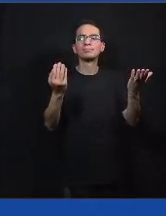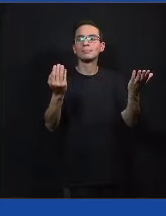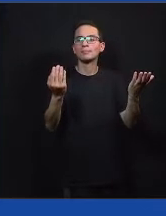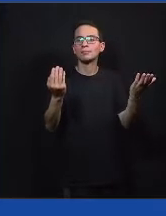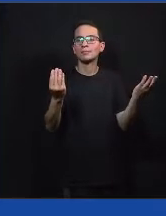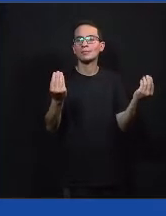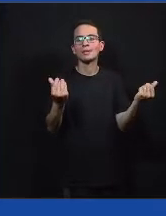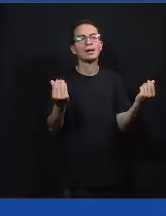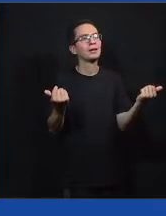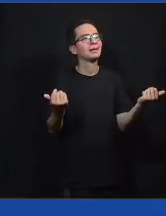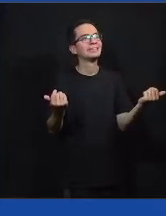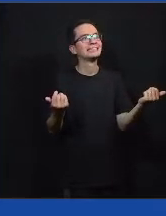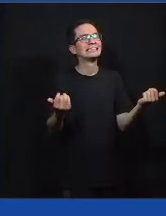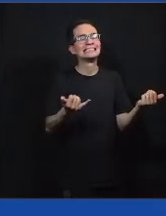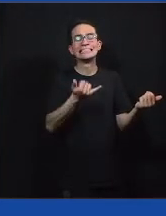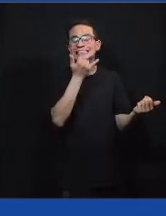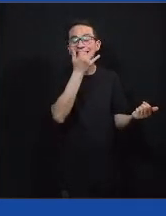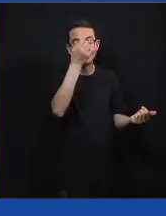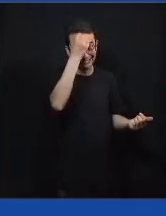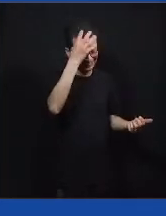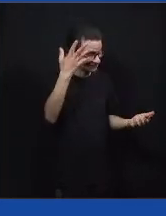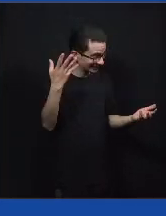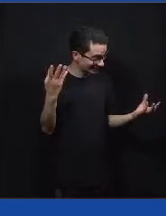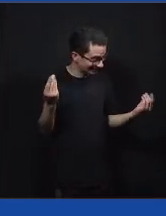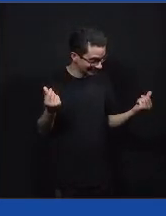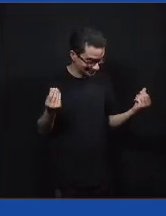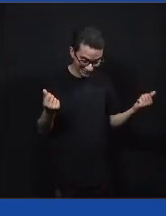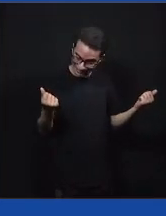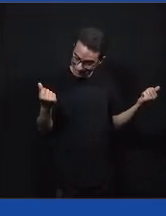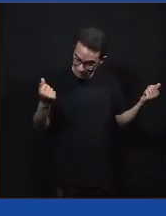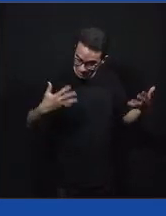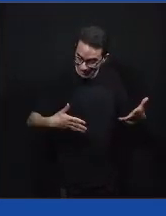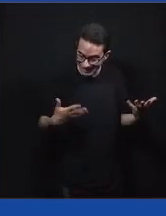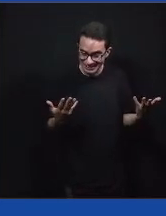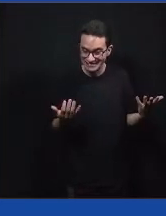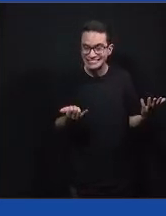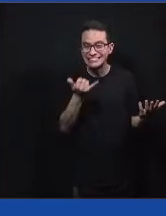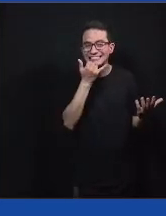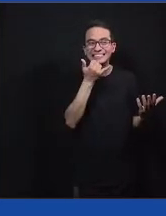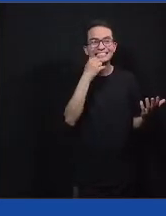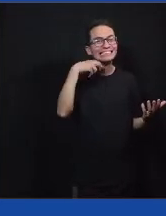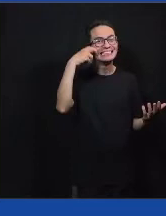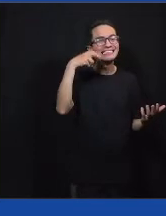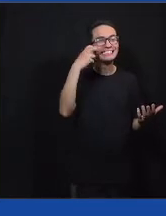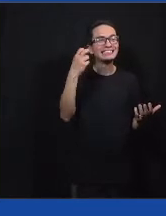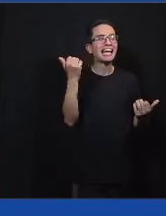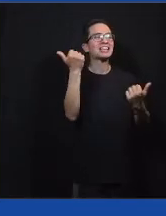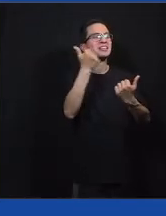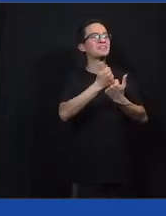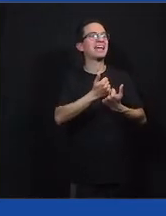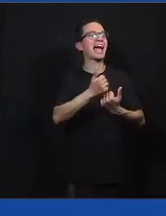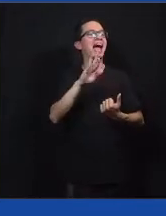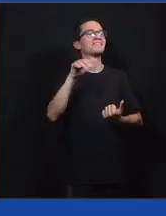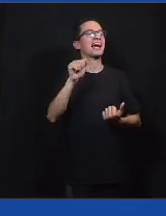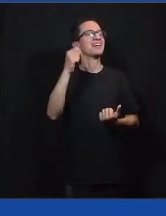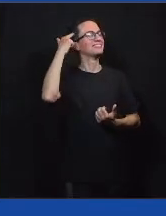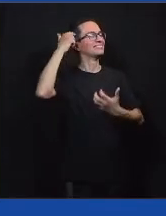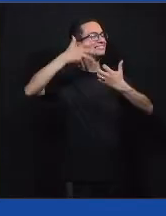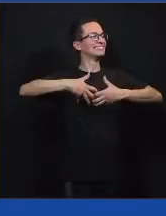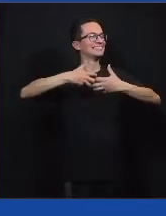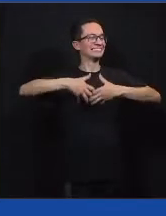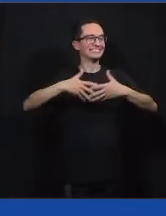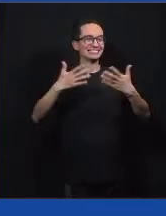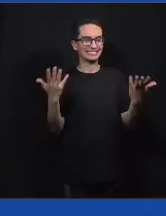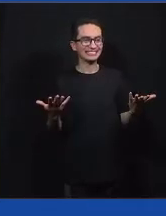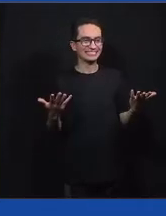A... Não sei, gente, como eu posso falar isso para vocês. Vou passar a bola para a Rafa enquanto eu penso aqui. Deu para entender